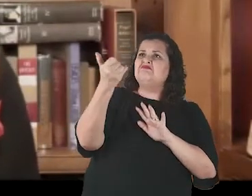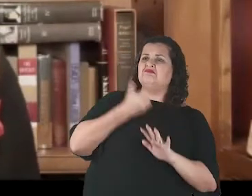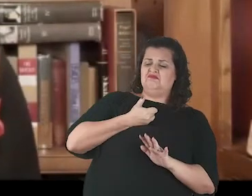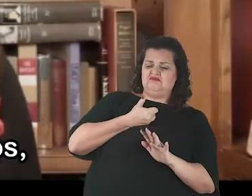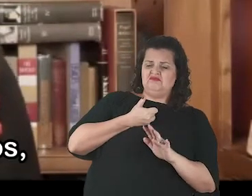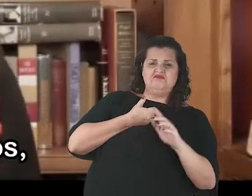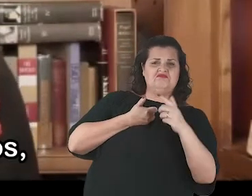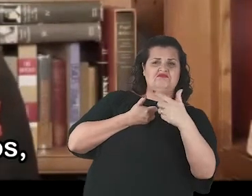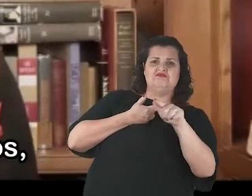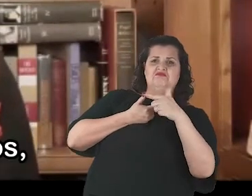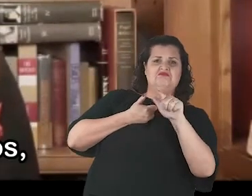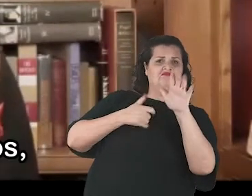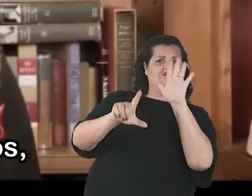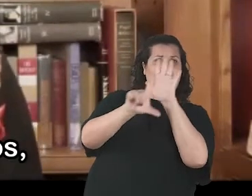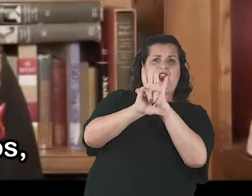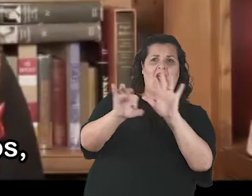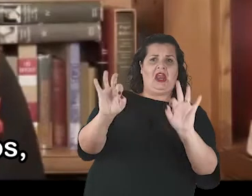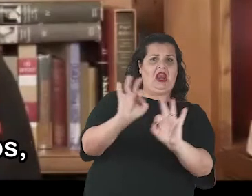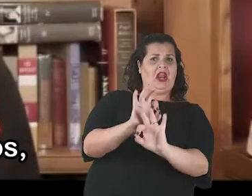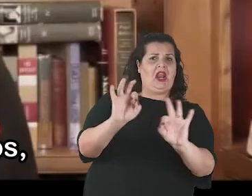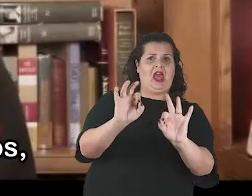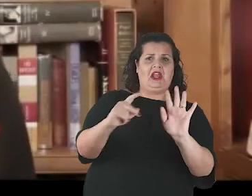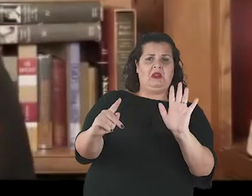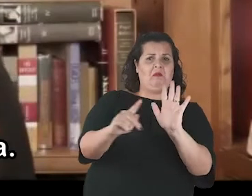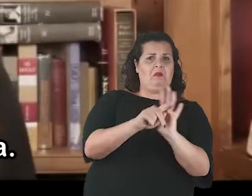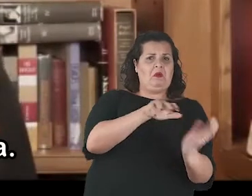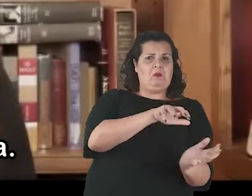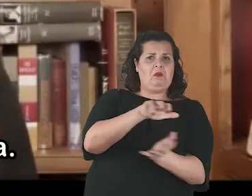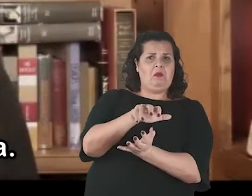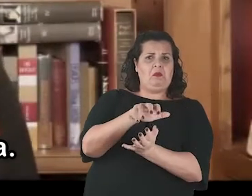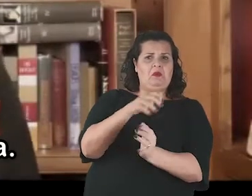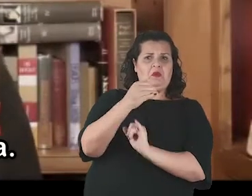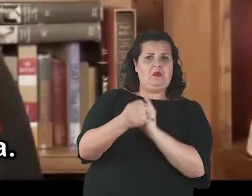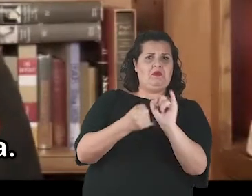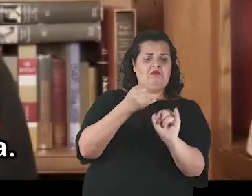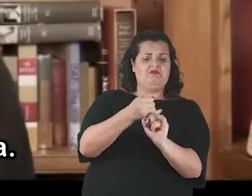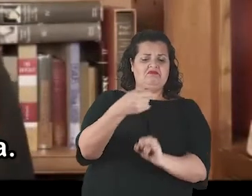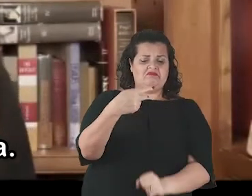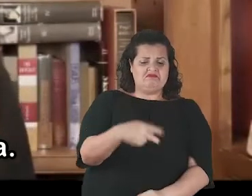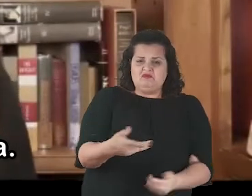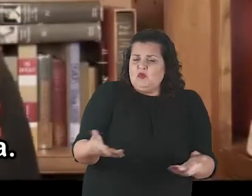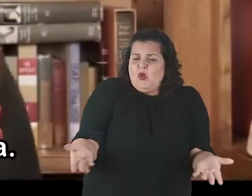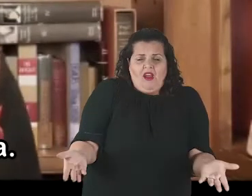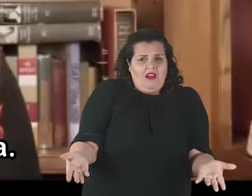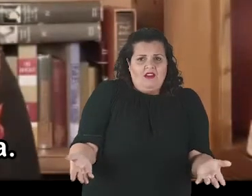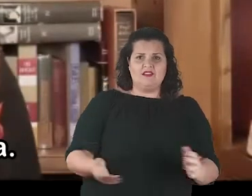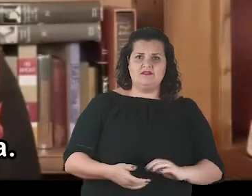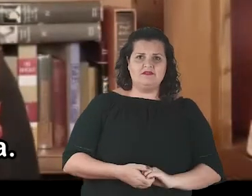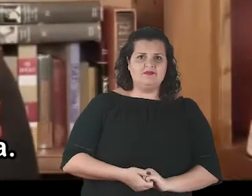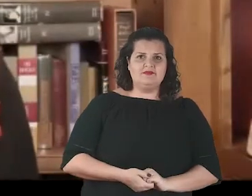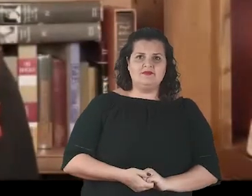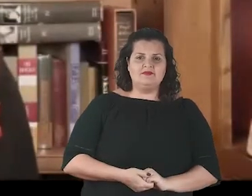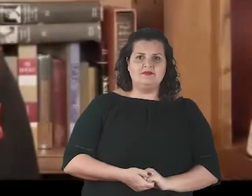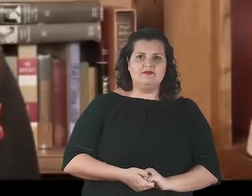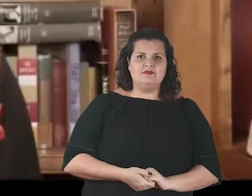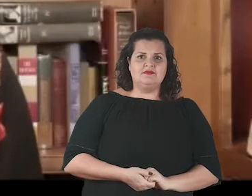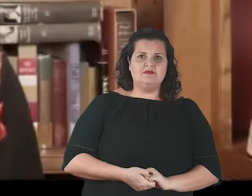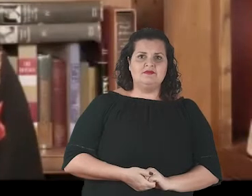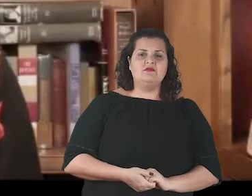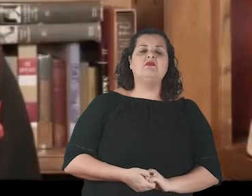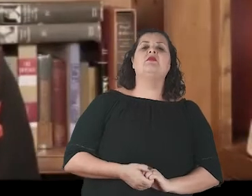leis, eles deixaram de ser estimados e fomos informados de que perderam a relevância.